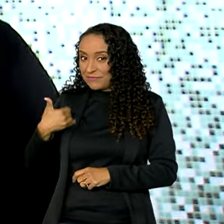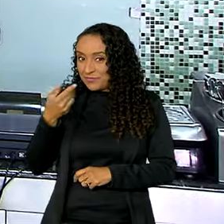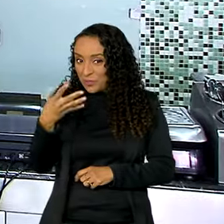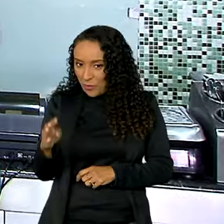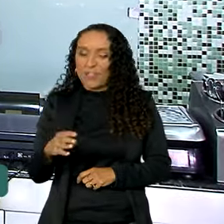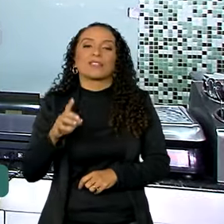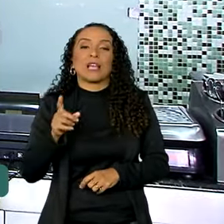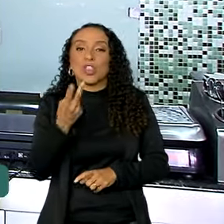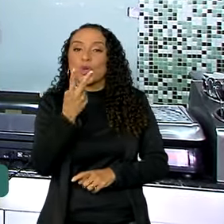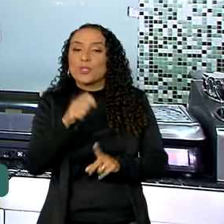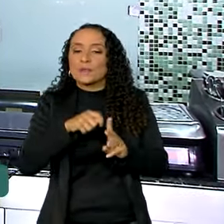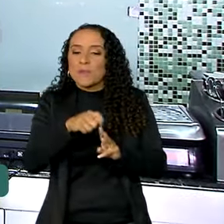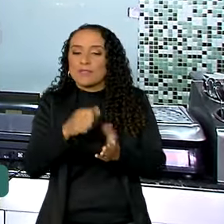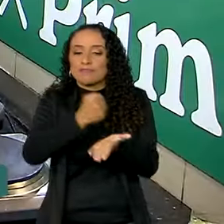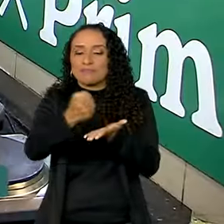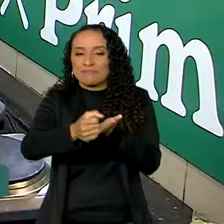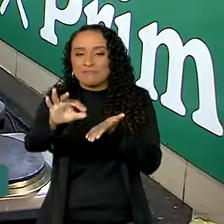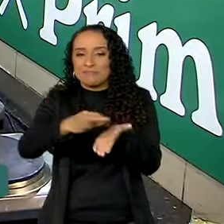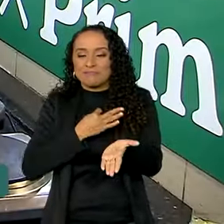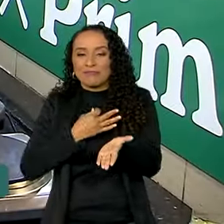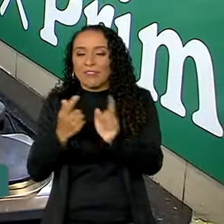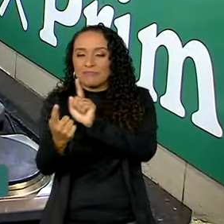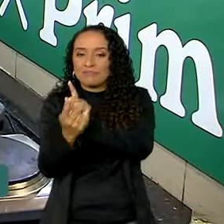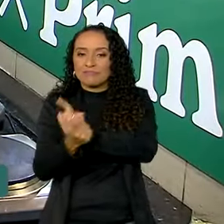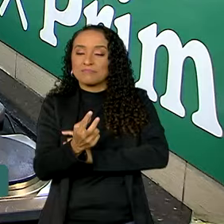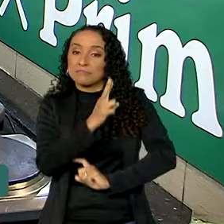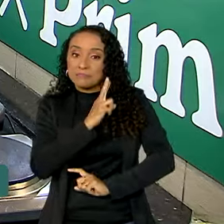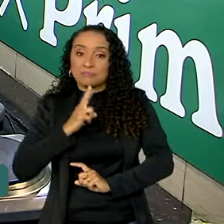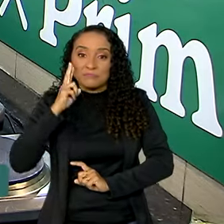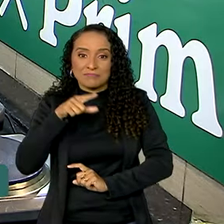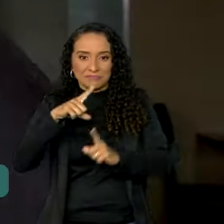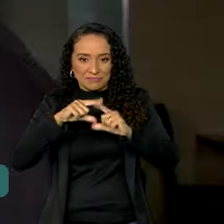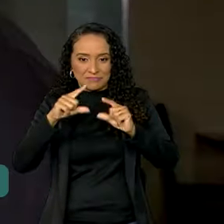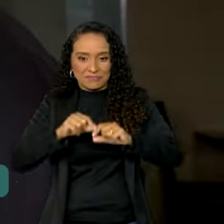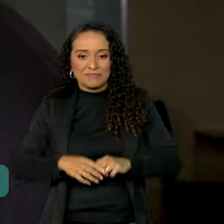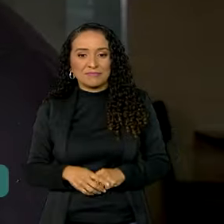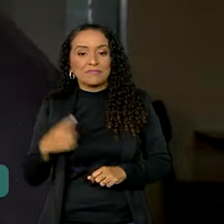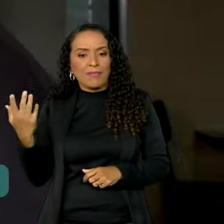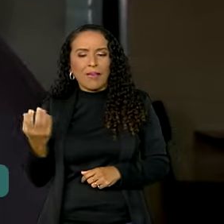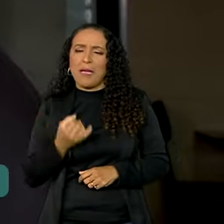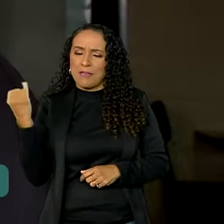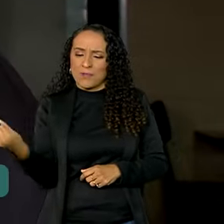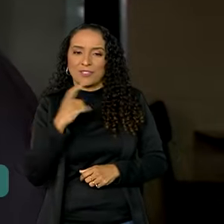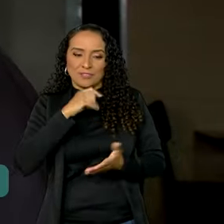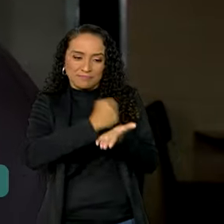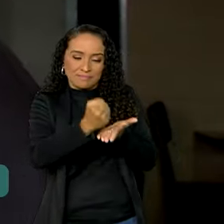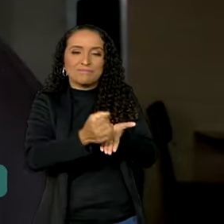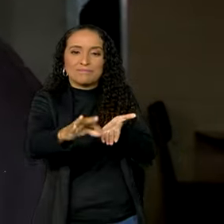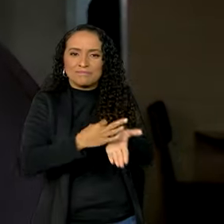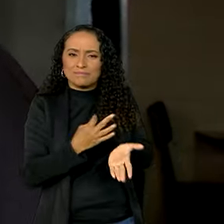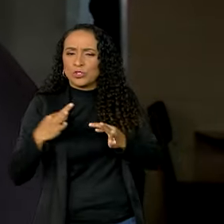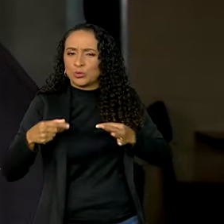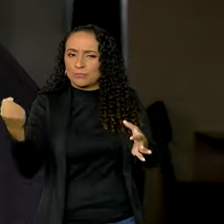uma delas. Há dois meses, ele foi contratado como atendente de um restaurante em Brasília. É sempre importante ter a carteira assinada, porque